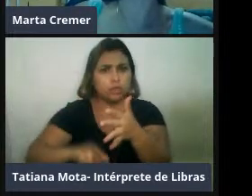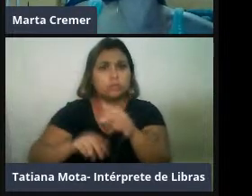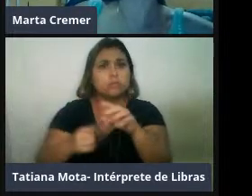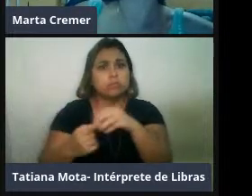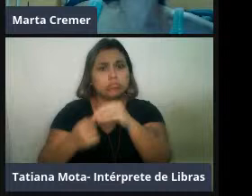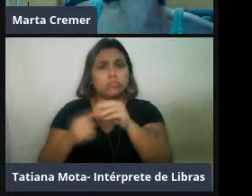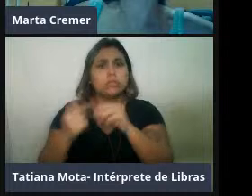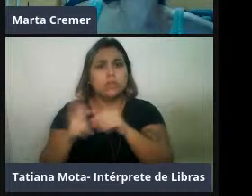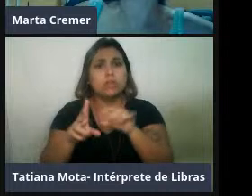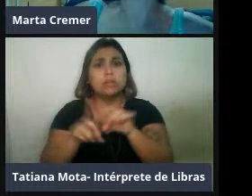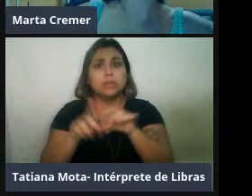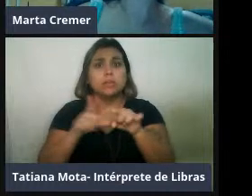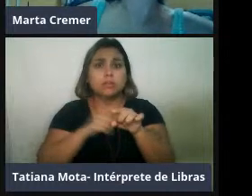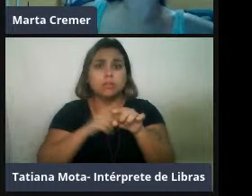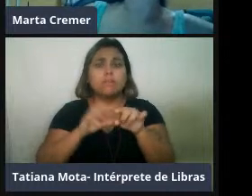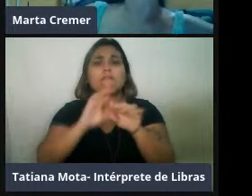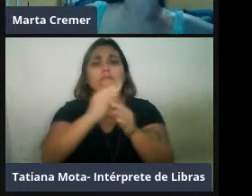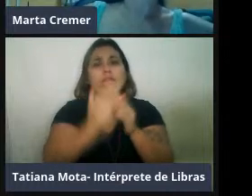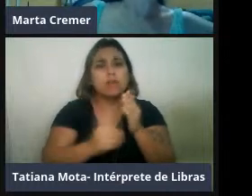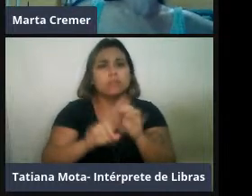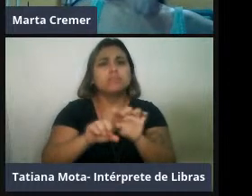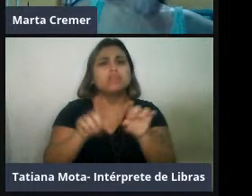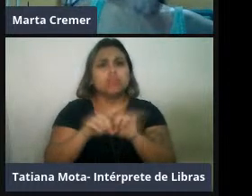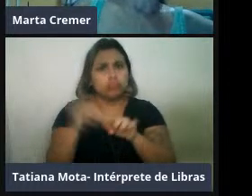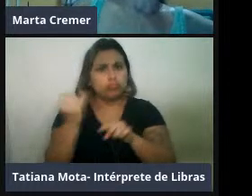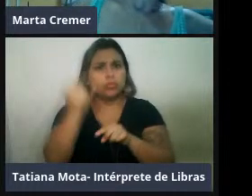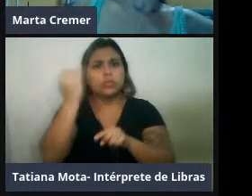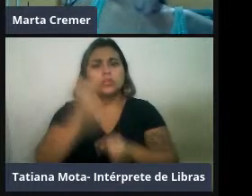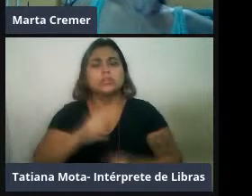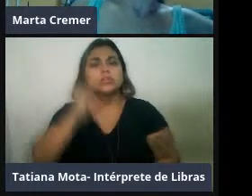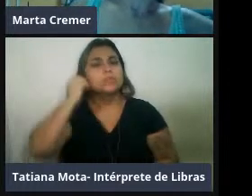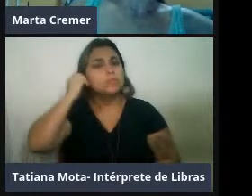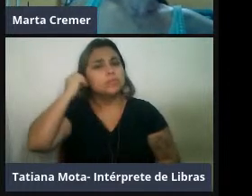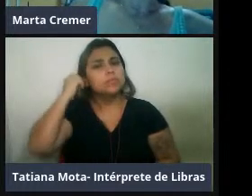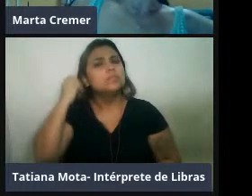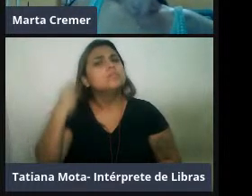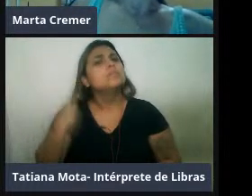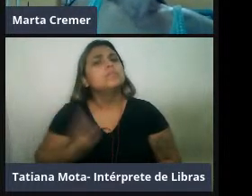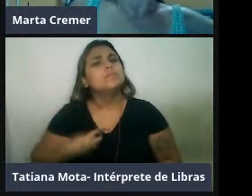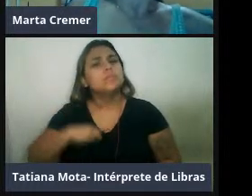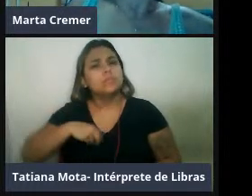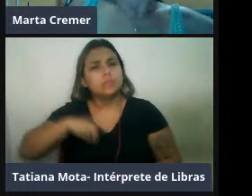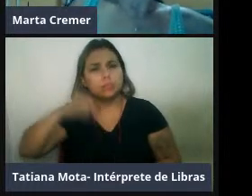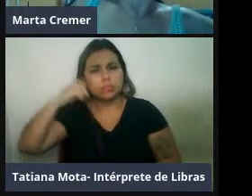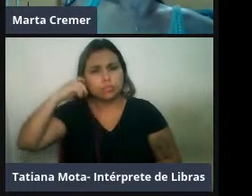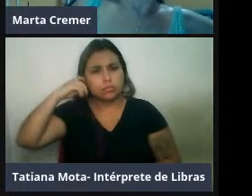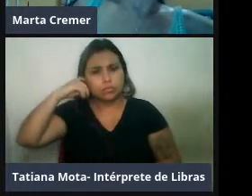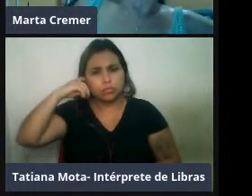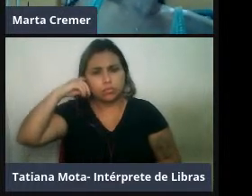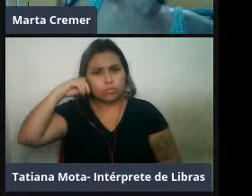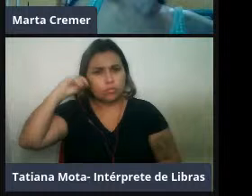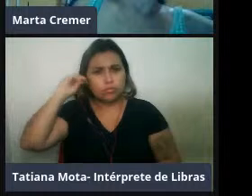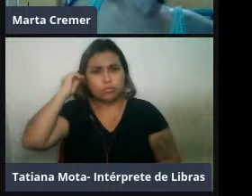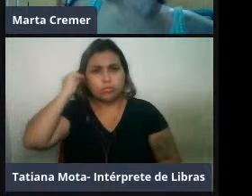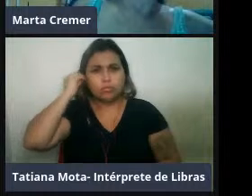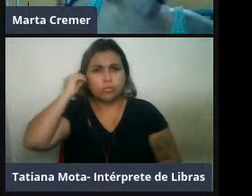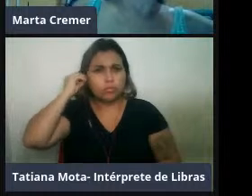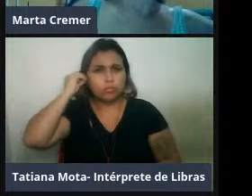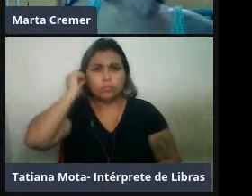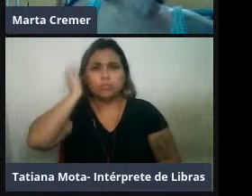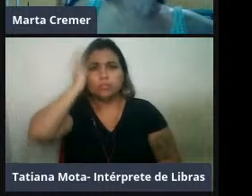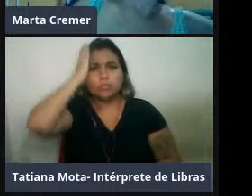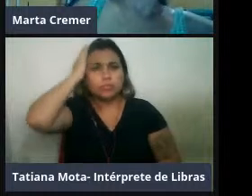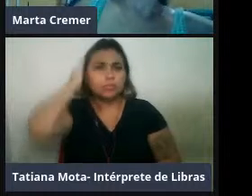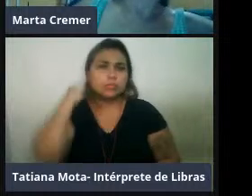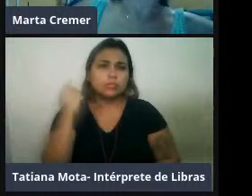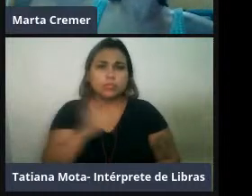subdivisões aí populacionais importantes. Depois, família Monodontide, os Monodontide, então,